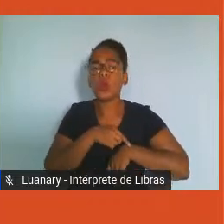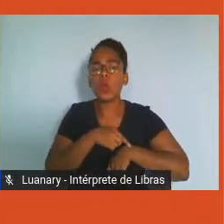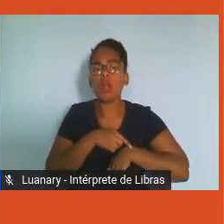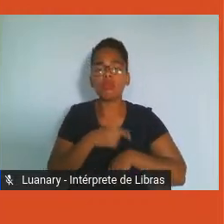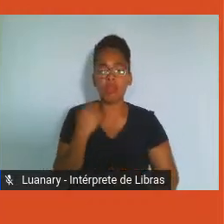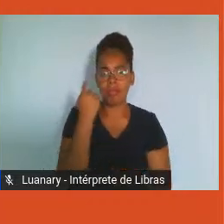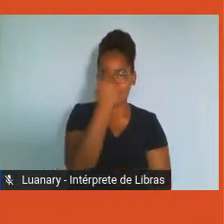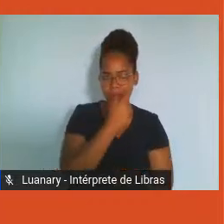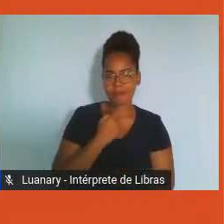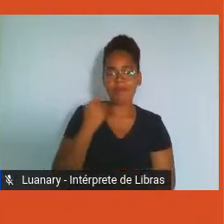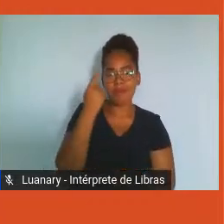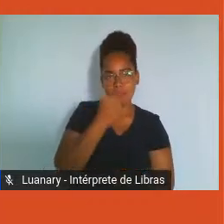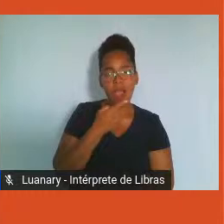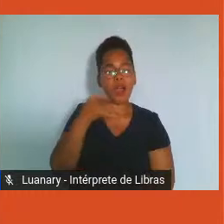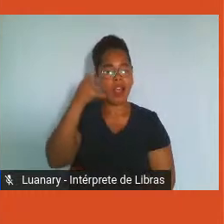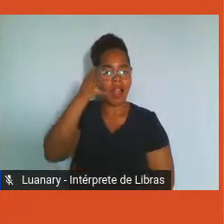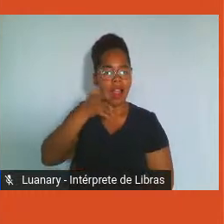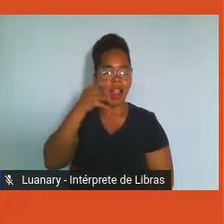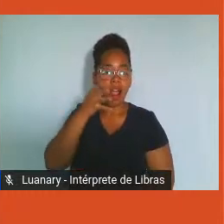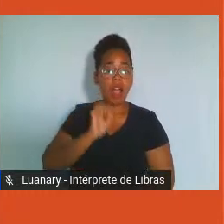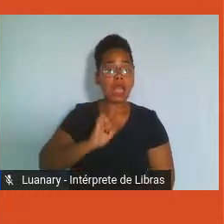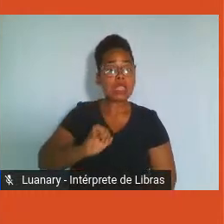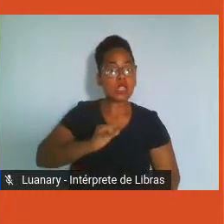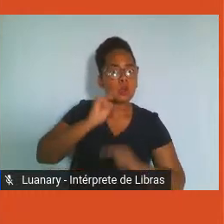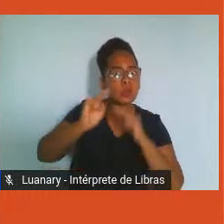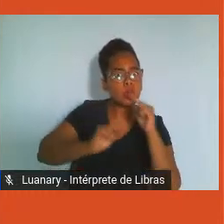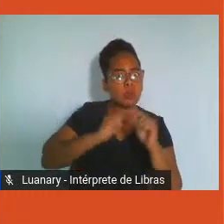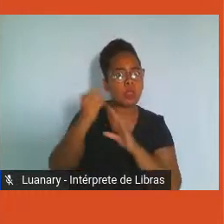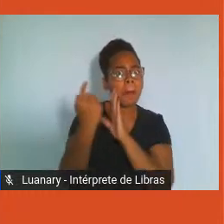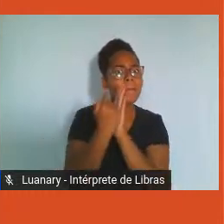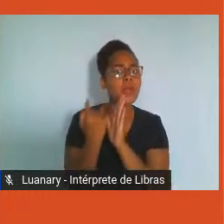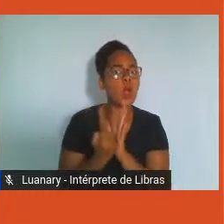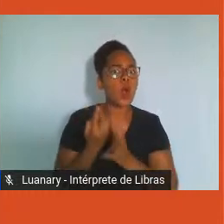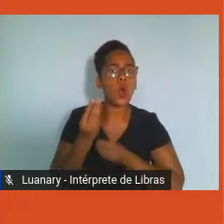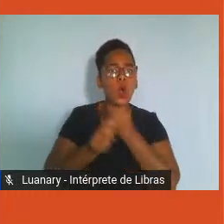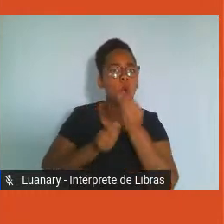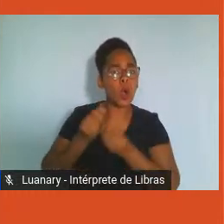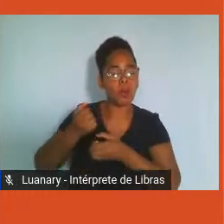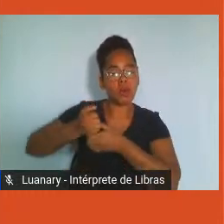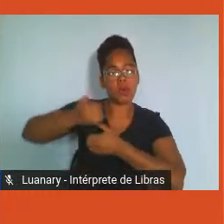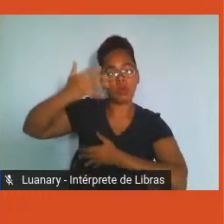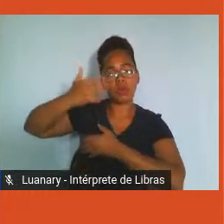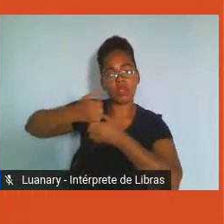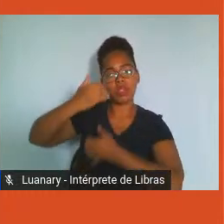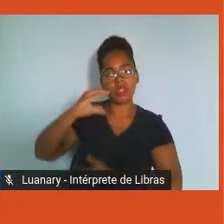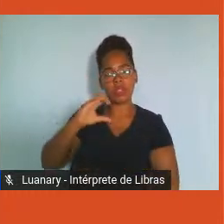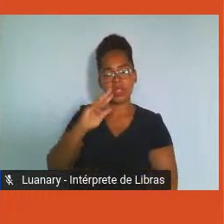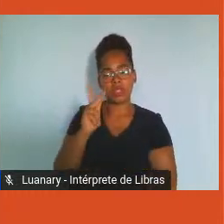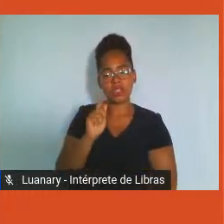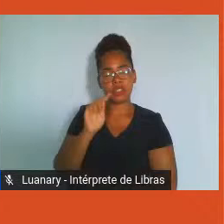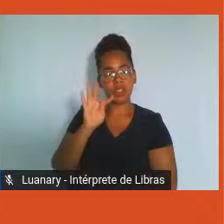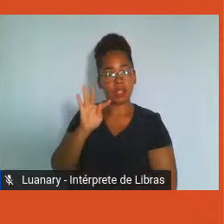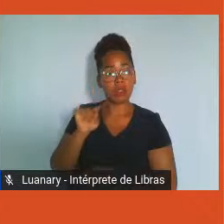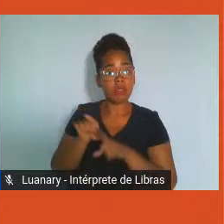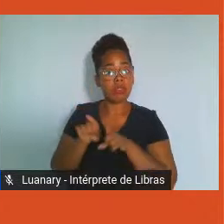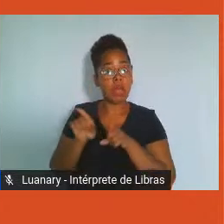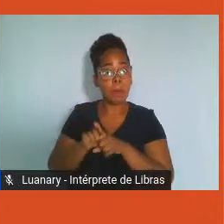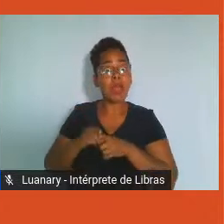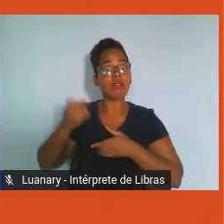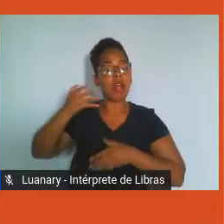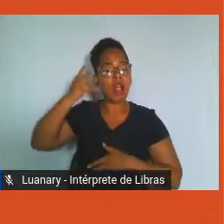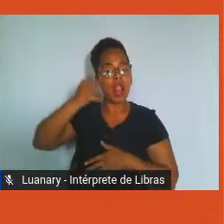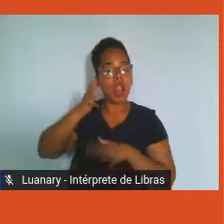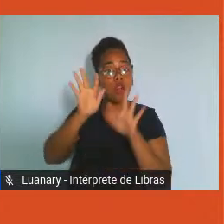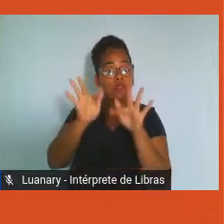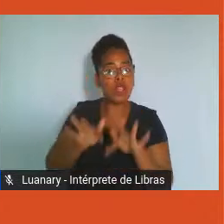e qualquer pergunta durante a apresentação deverá ser feita via chat, e faremos uma mediação ao final da apresentação.